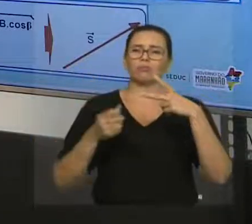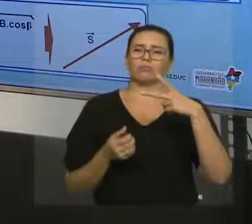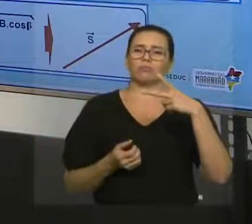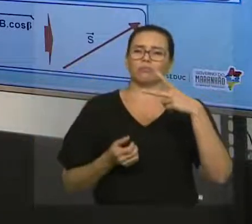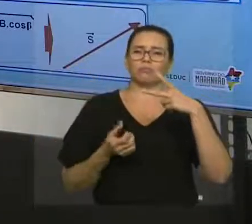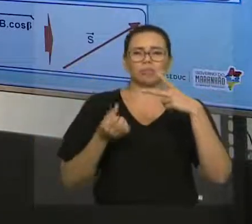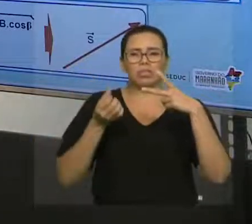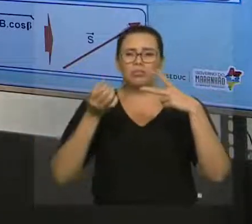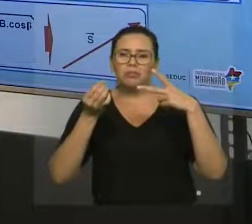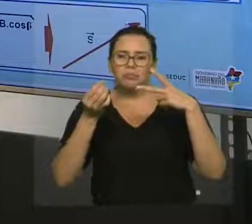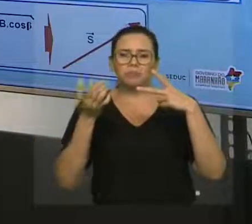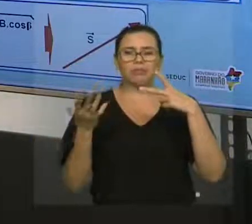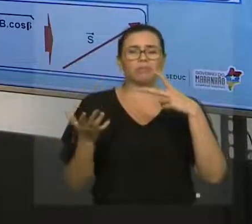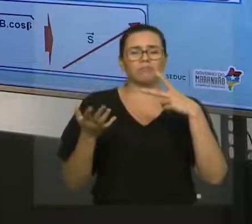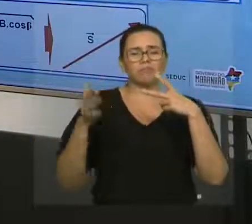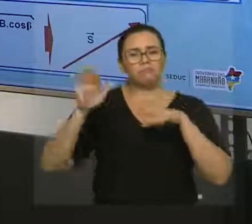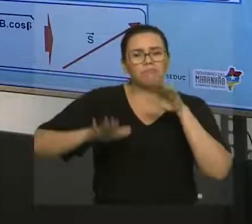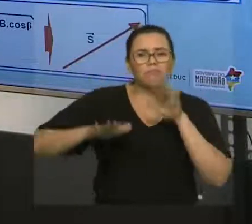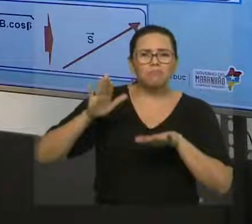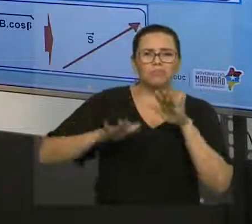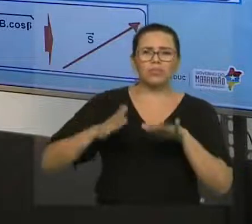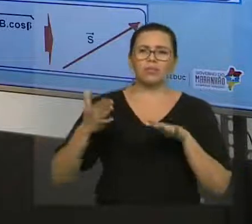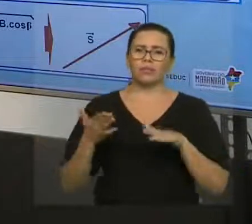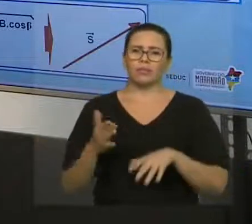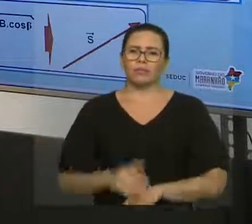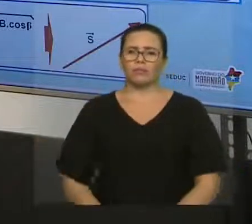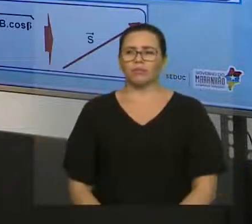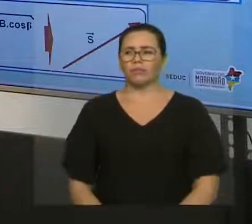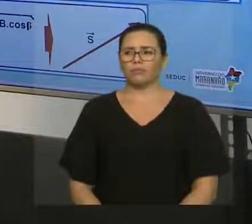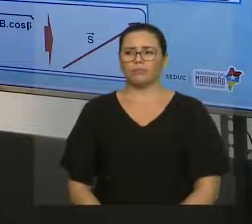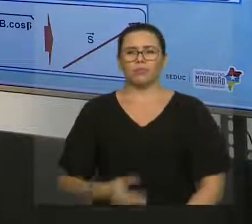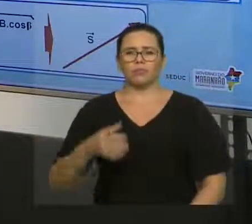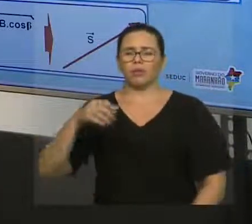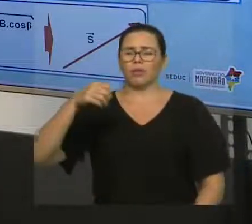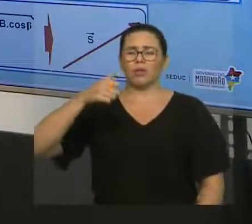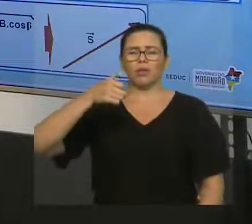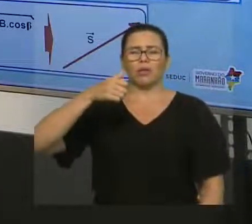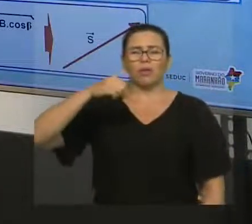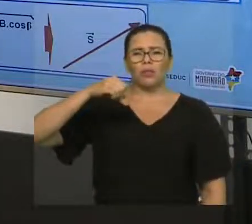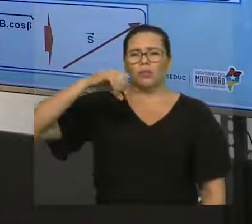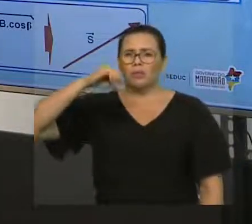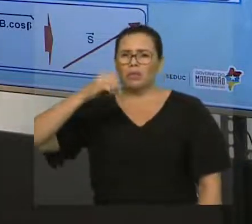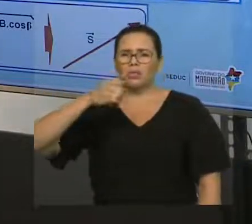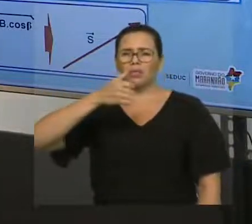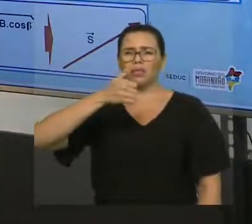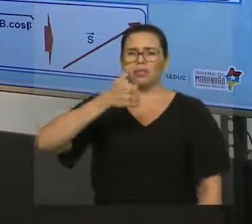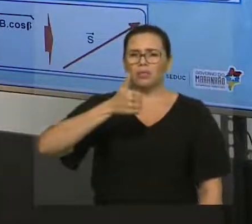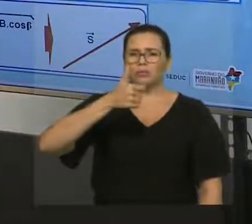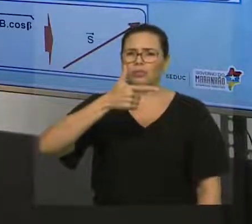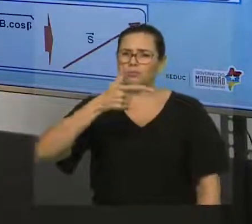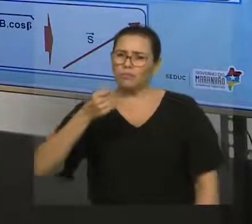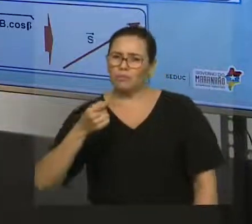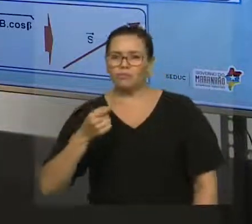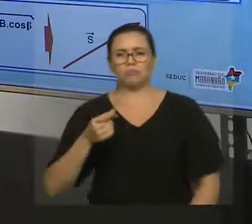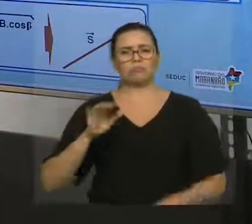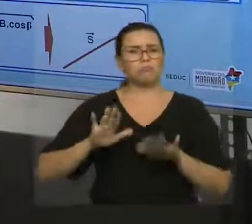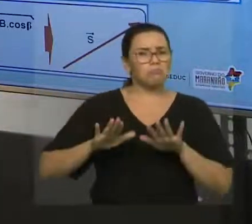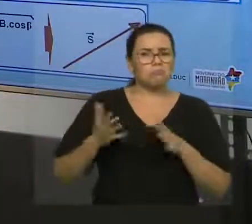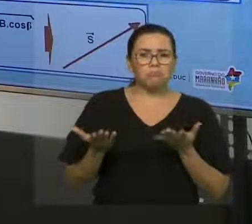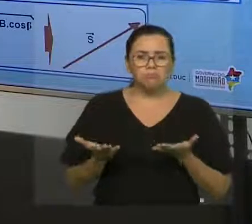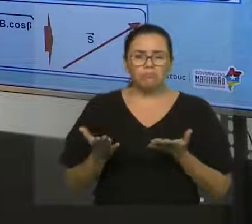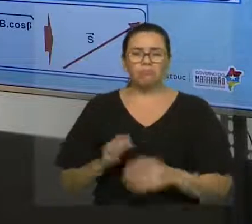abrir mais esse negócio aqui, passar para um ângulo maior do que 90, 120, por exemplo, 150. Continua valendo.